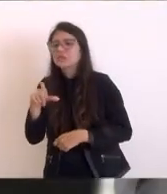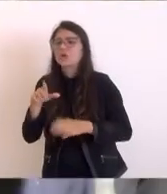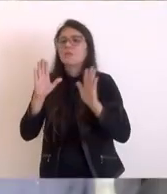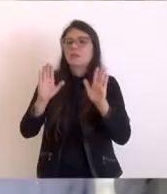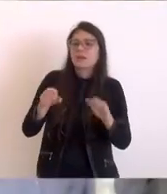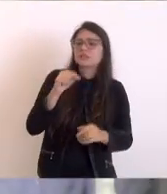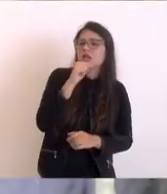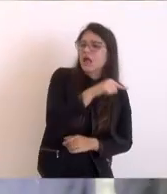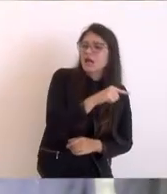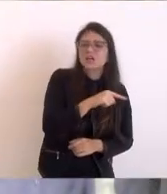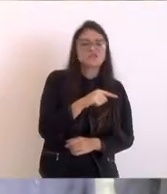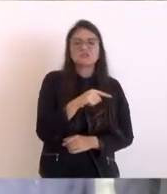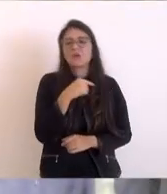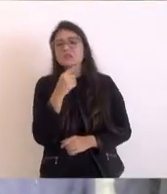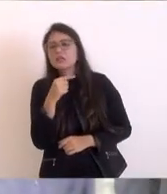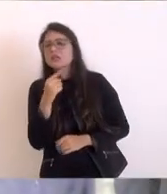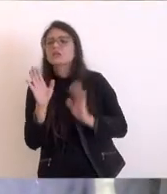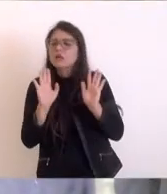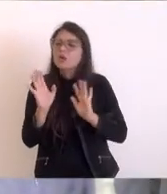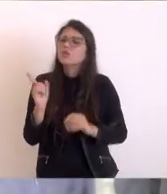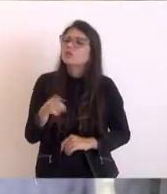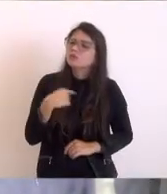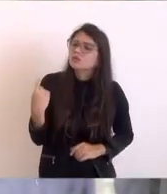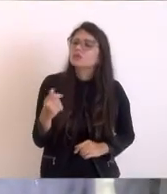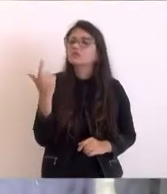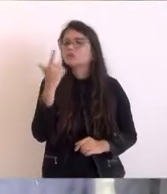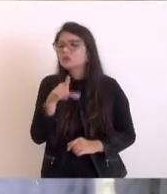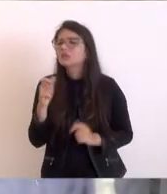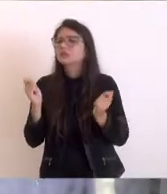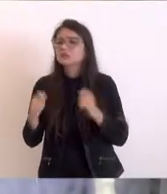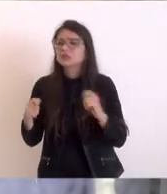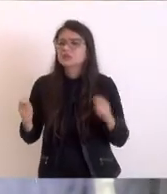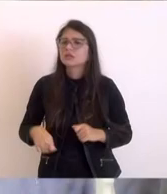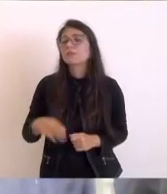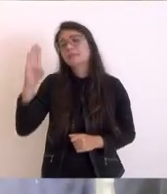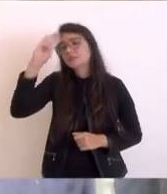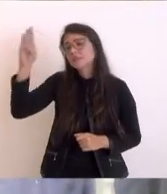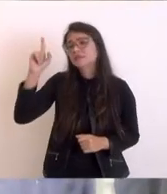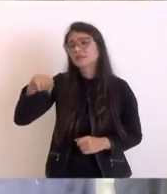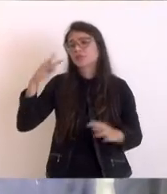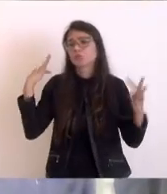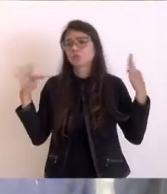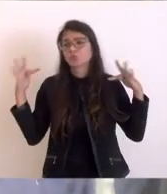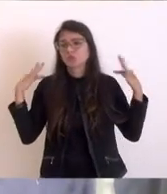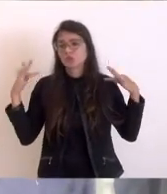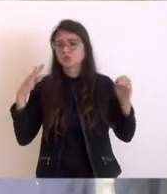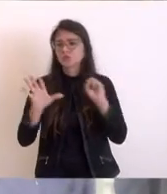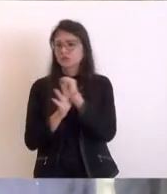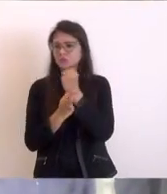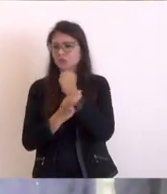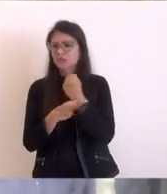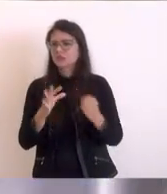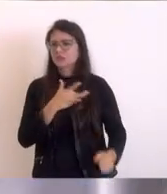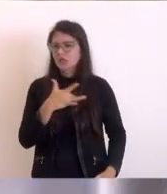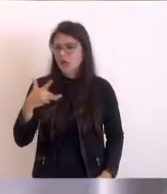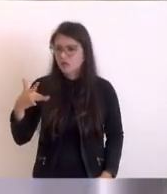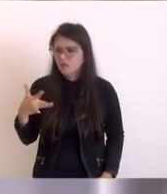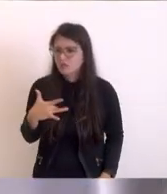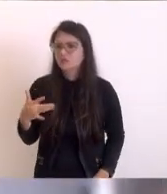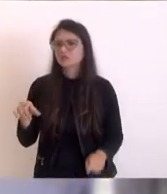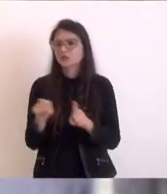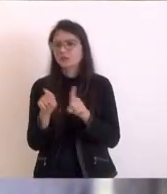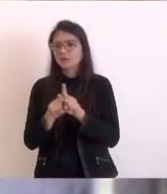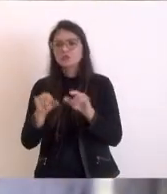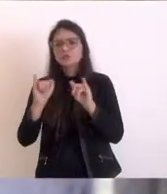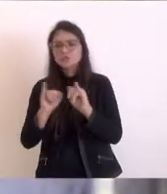nós aqui fazemos a diferença e temos como fazer muito mais, principalmente na área de turismo. Segurança, saúde e questão